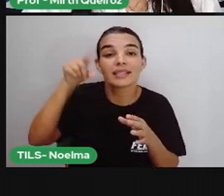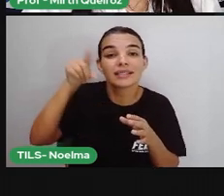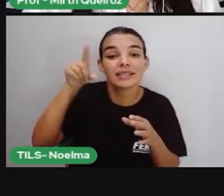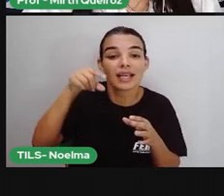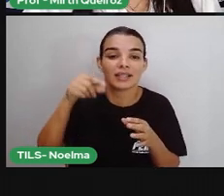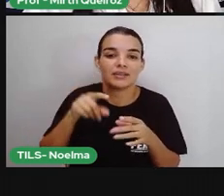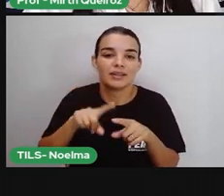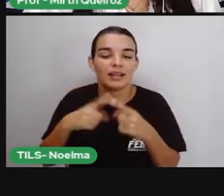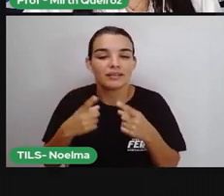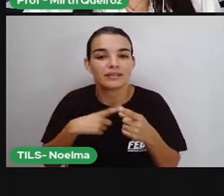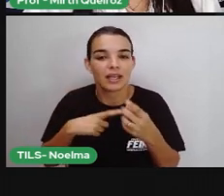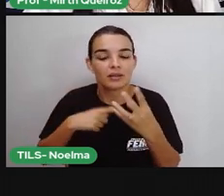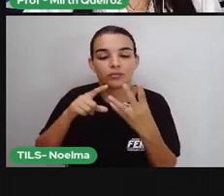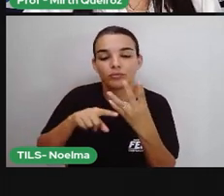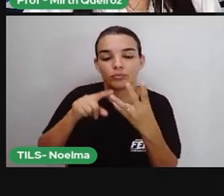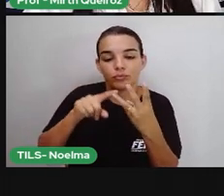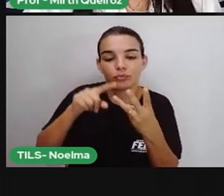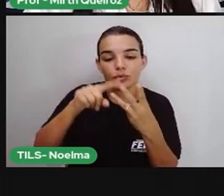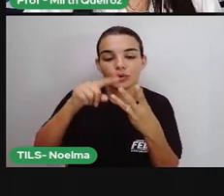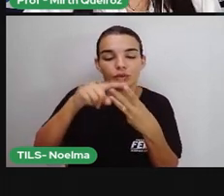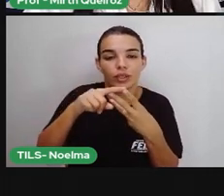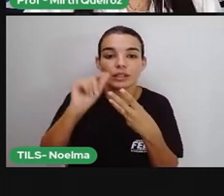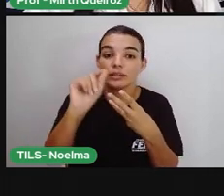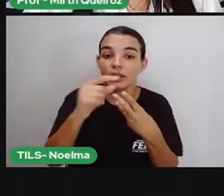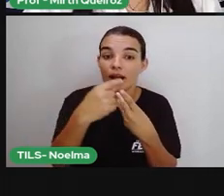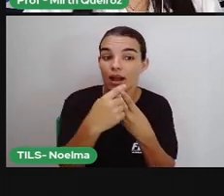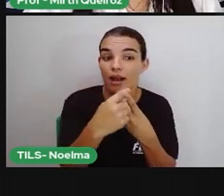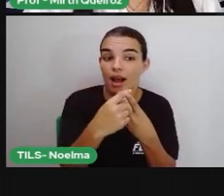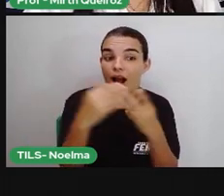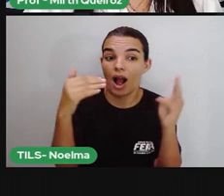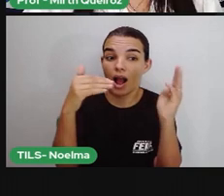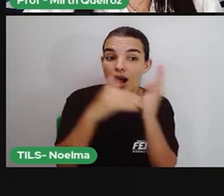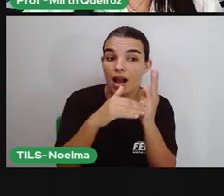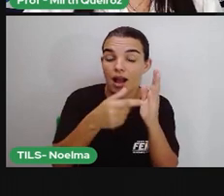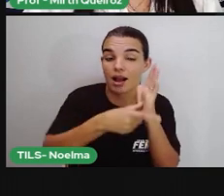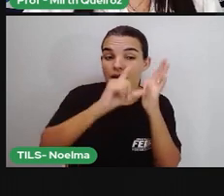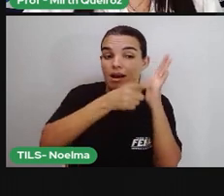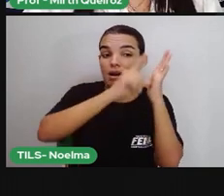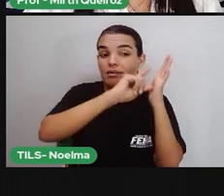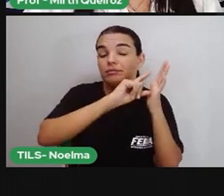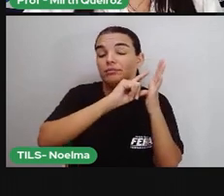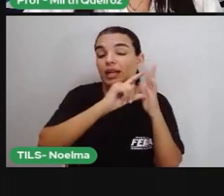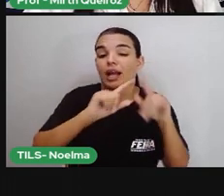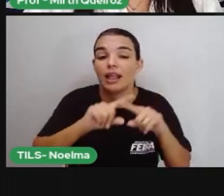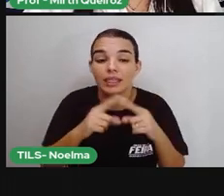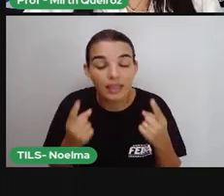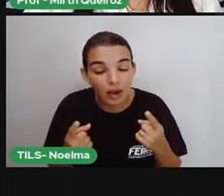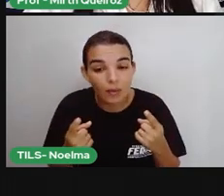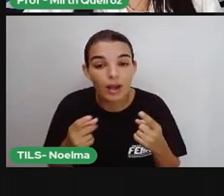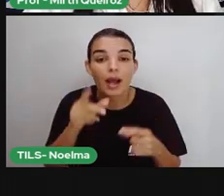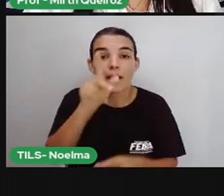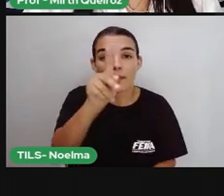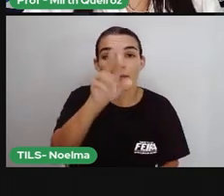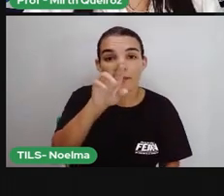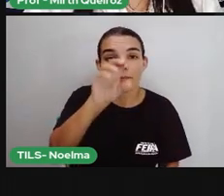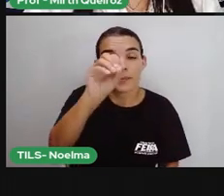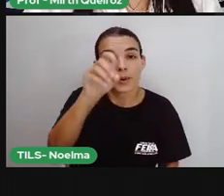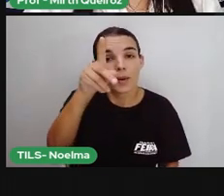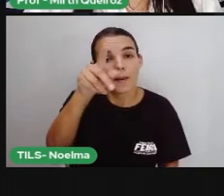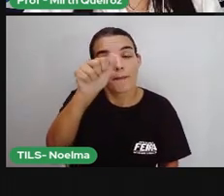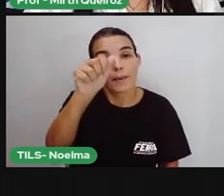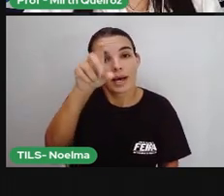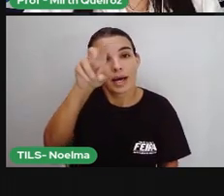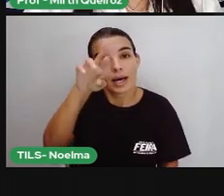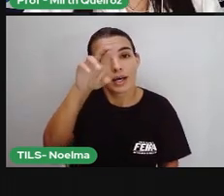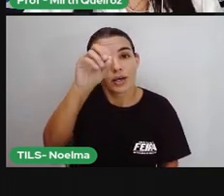E ela ocupa a terceira posição da palavra. Ou seja, ela é a antepenúltima. Então, se trata de uma palavra